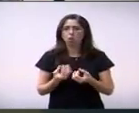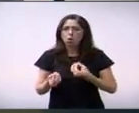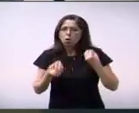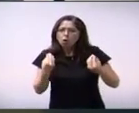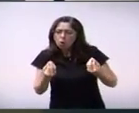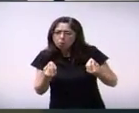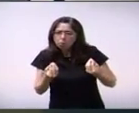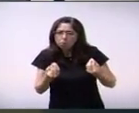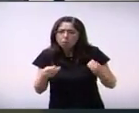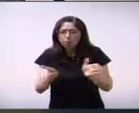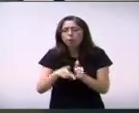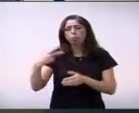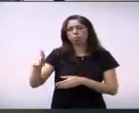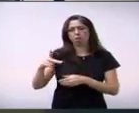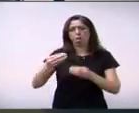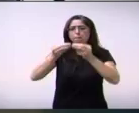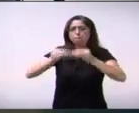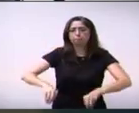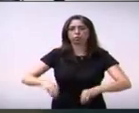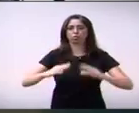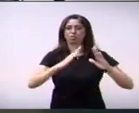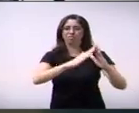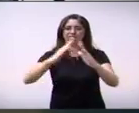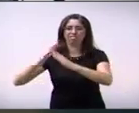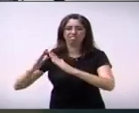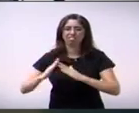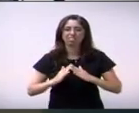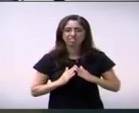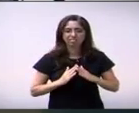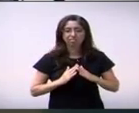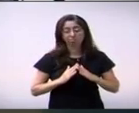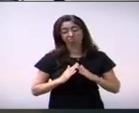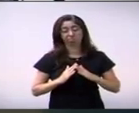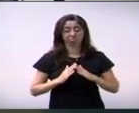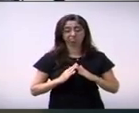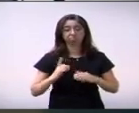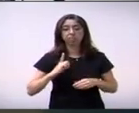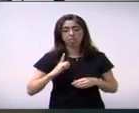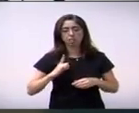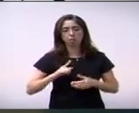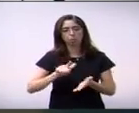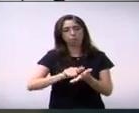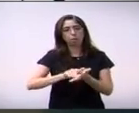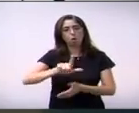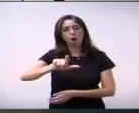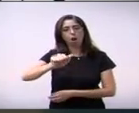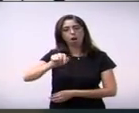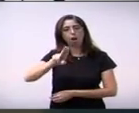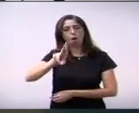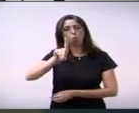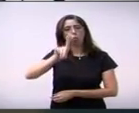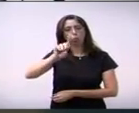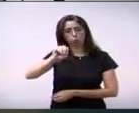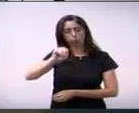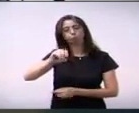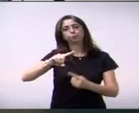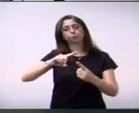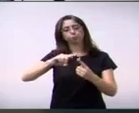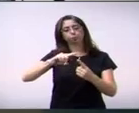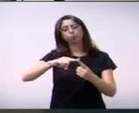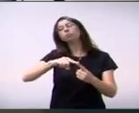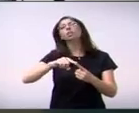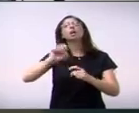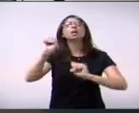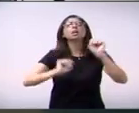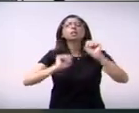porque o próprio laudo que ela junta da CETESB fala que danos estruturais no imóvel são de